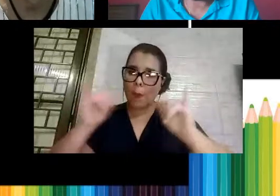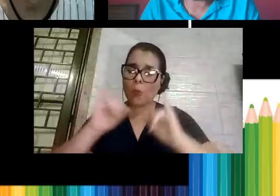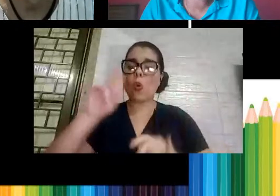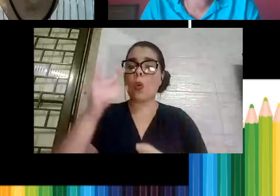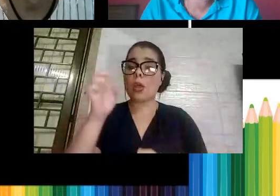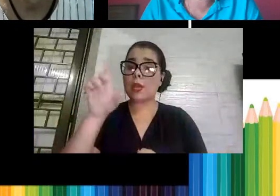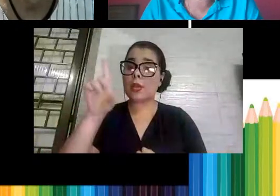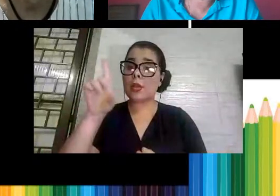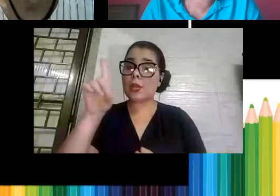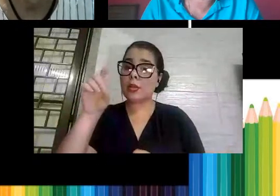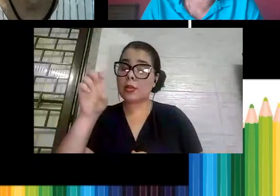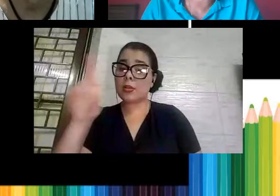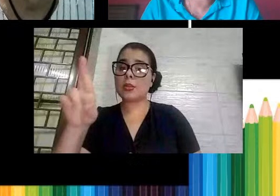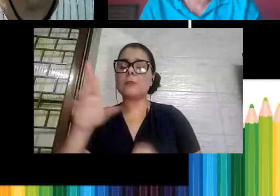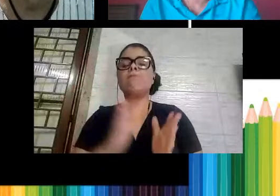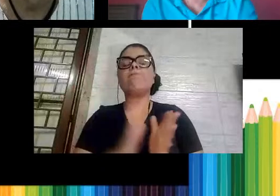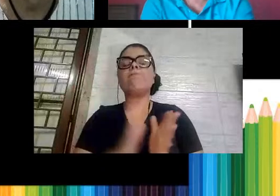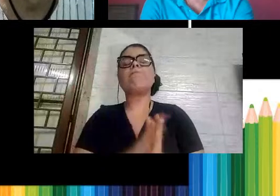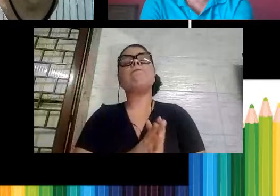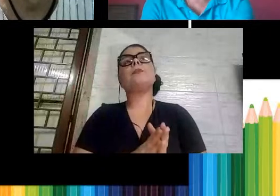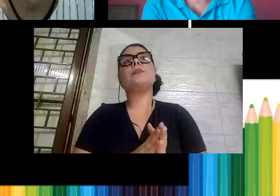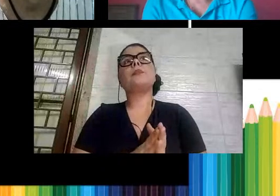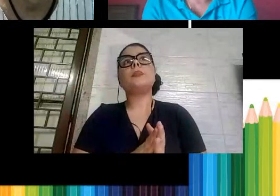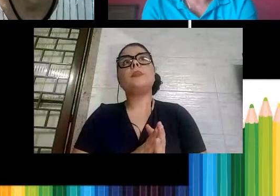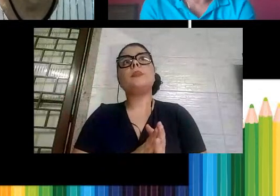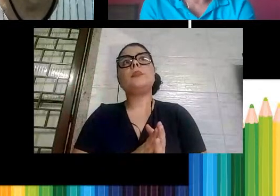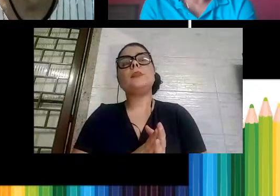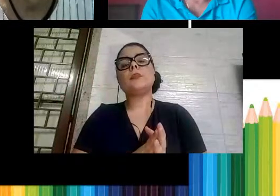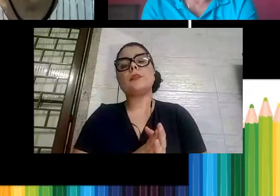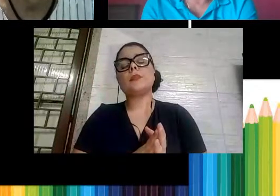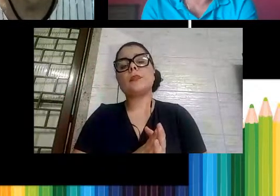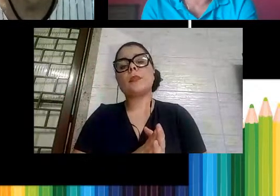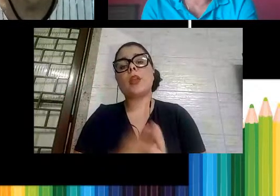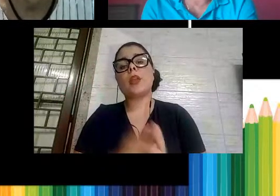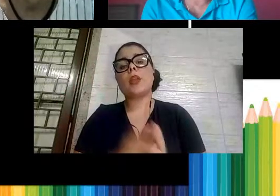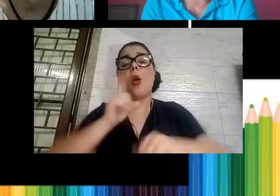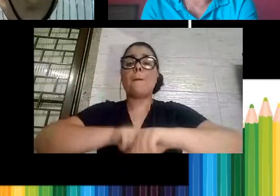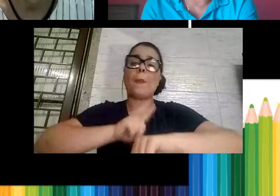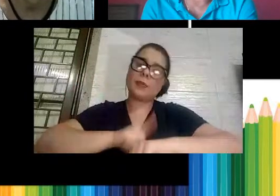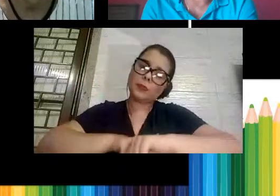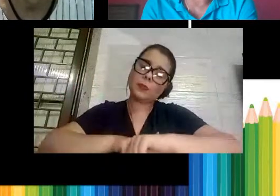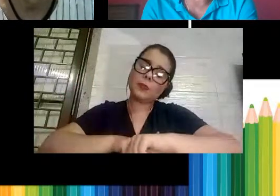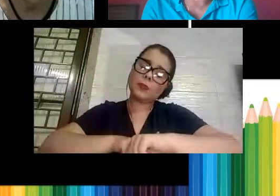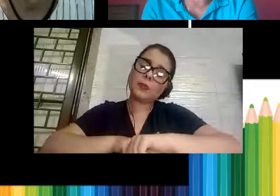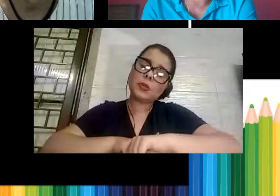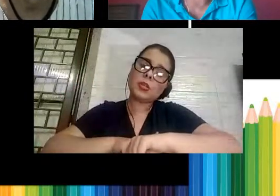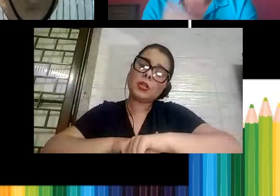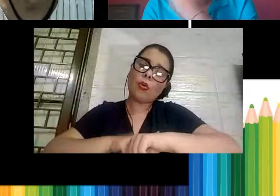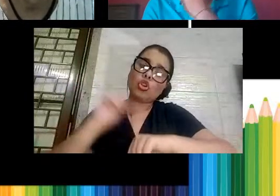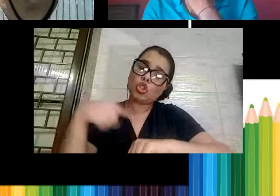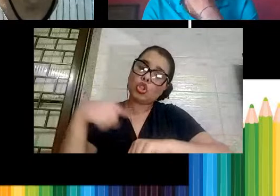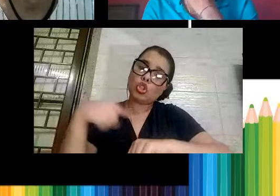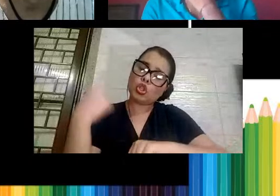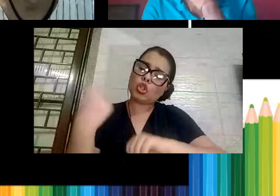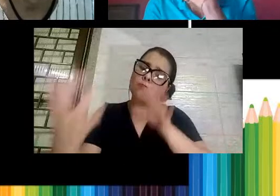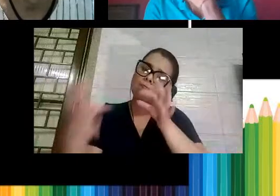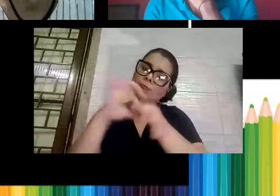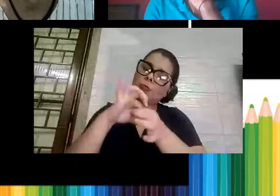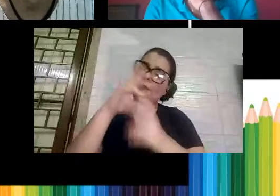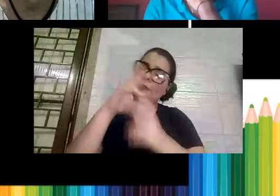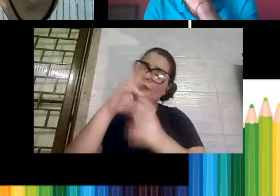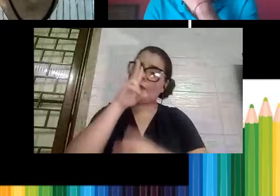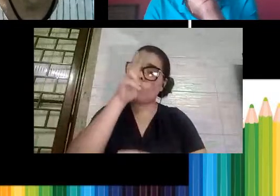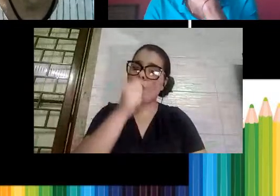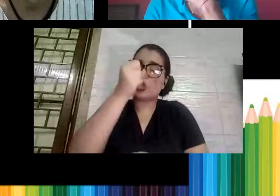a lacuna vai ficar gigante, e é o momento de juntarmos força, para tentar